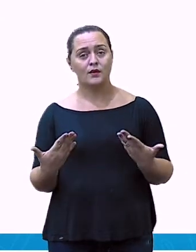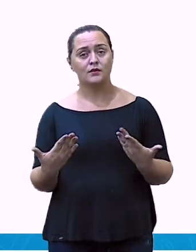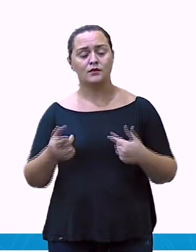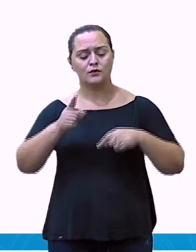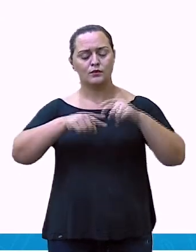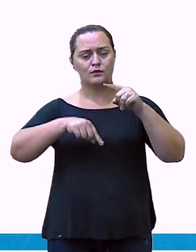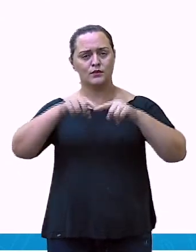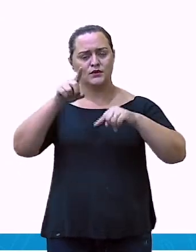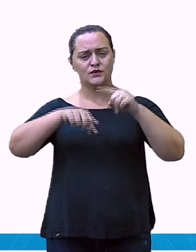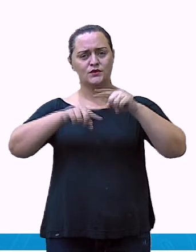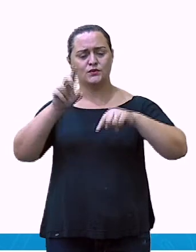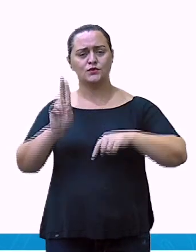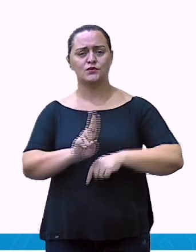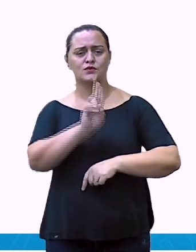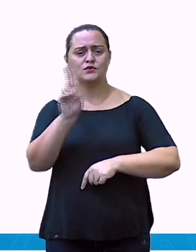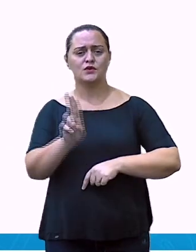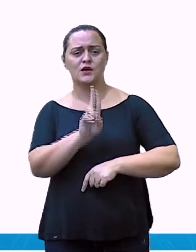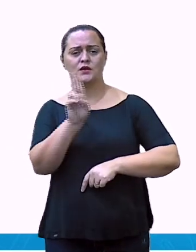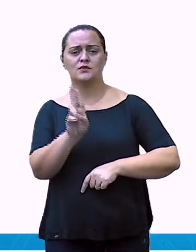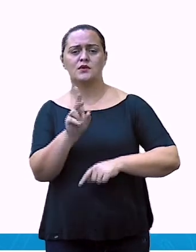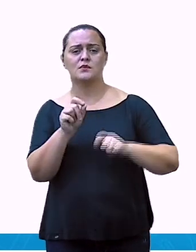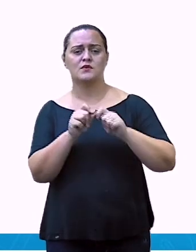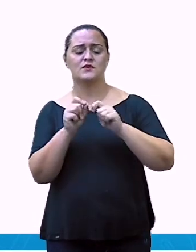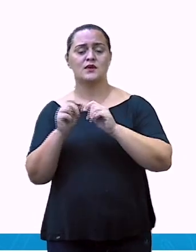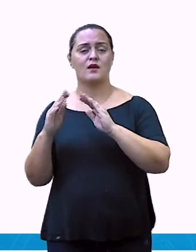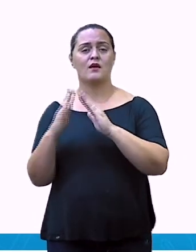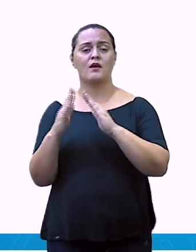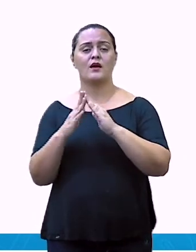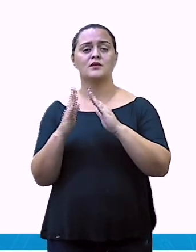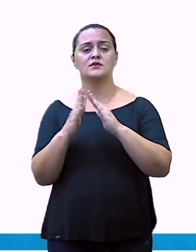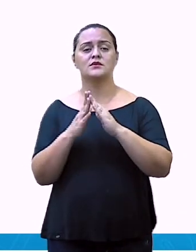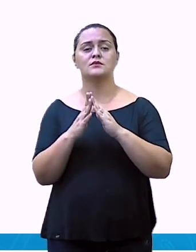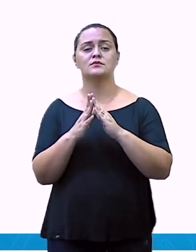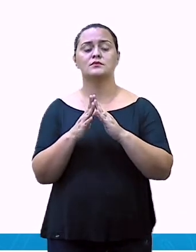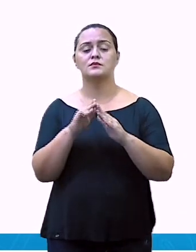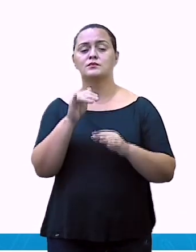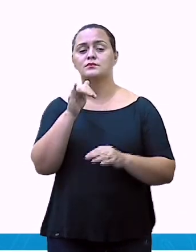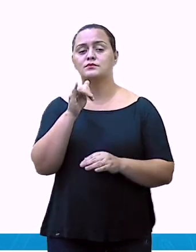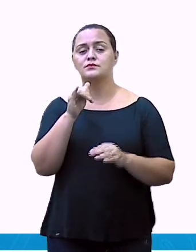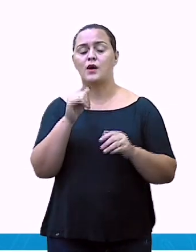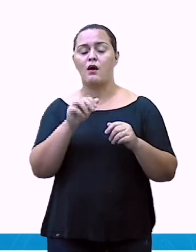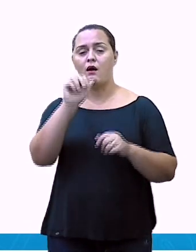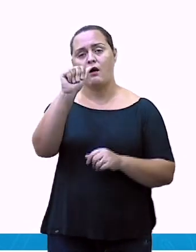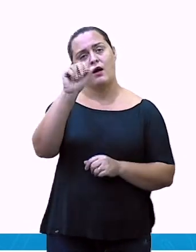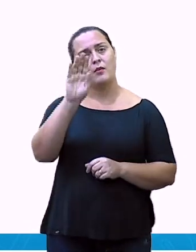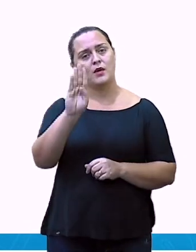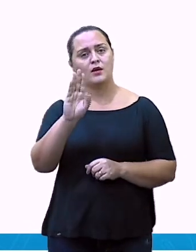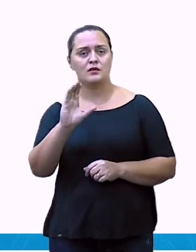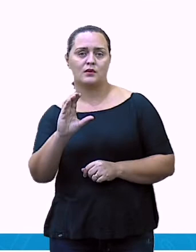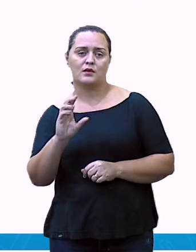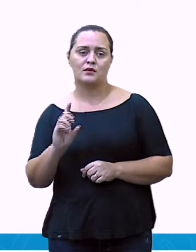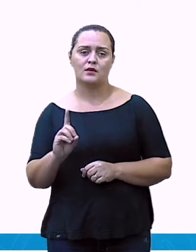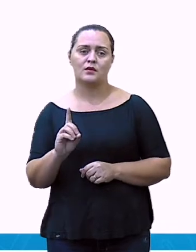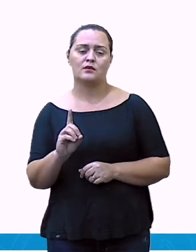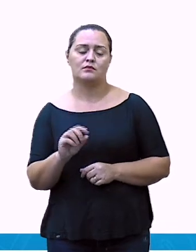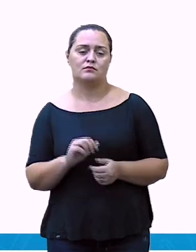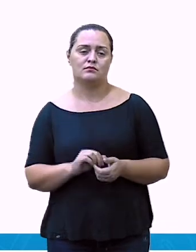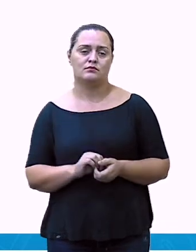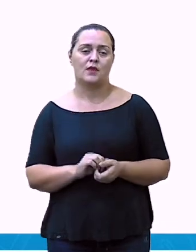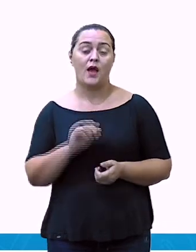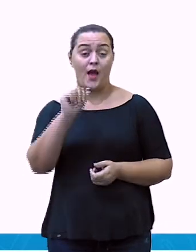utilizados para fazer as casas de oca, palafita e glu?